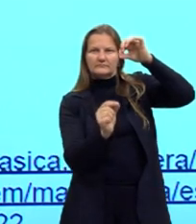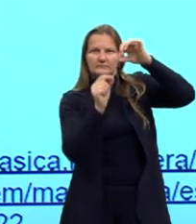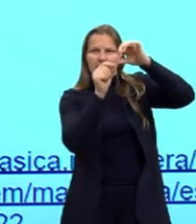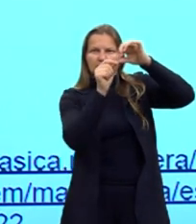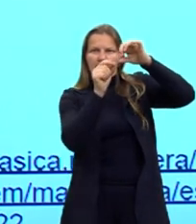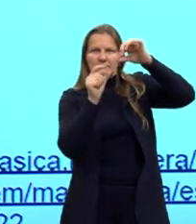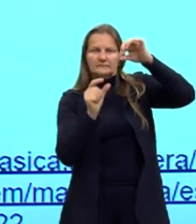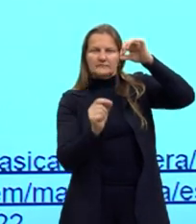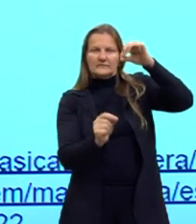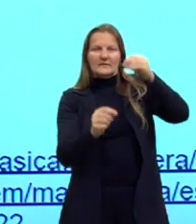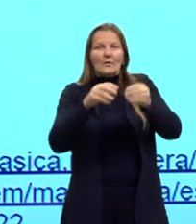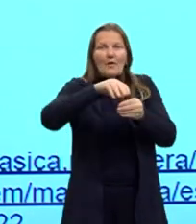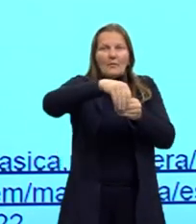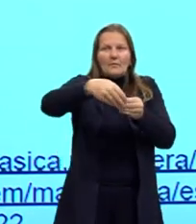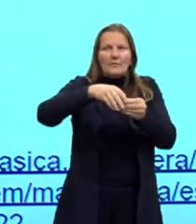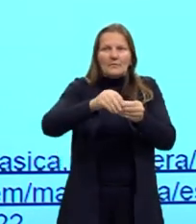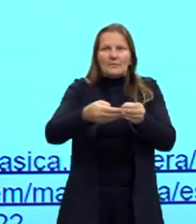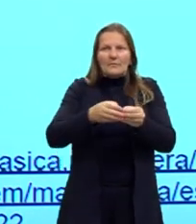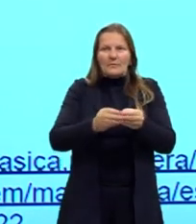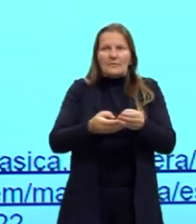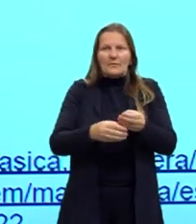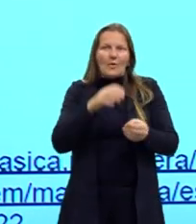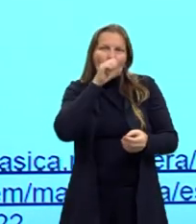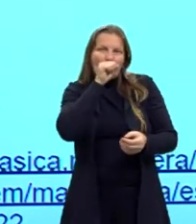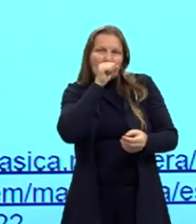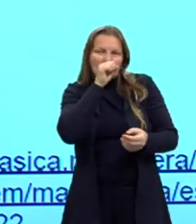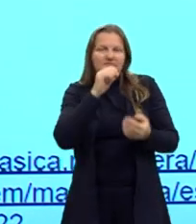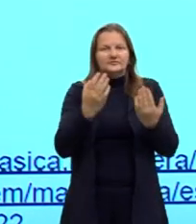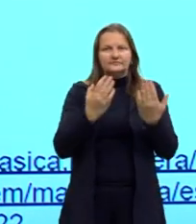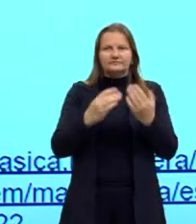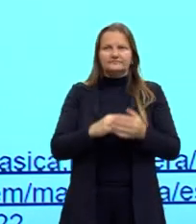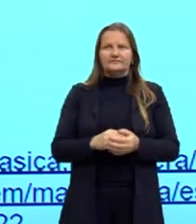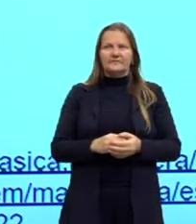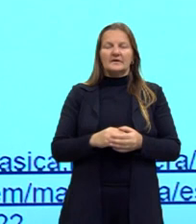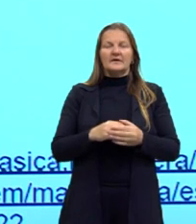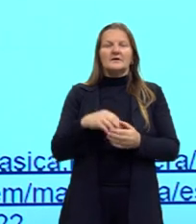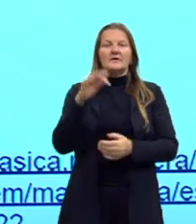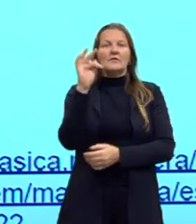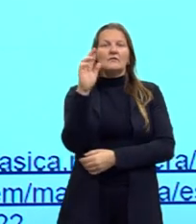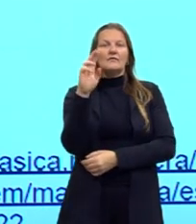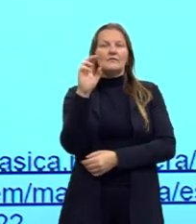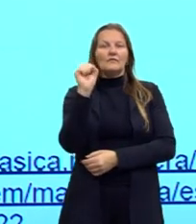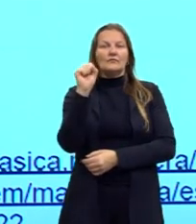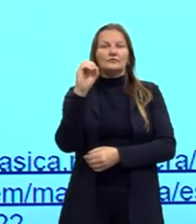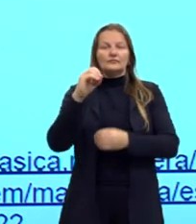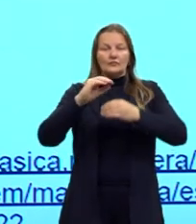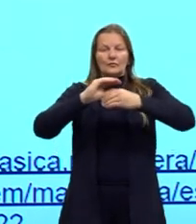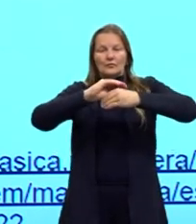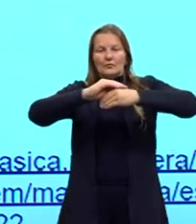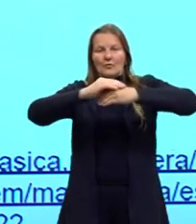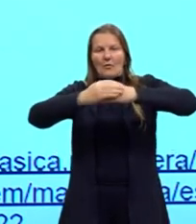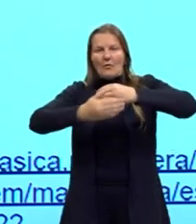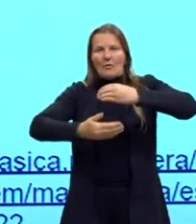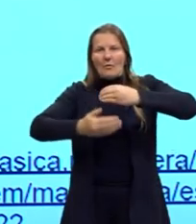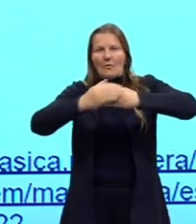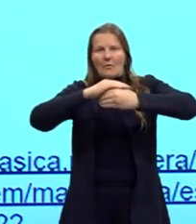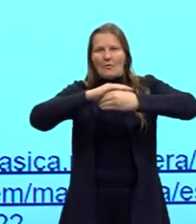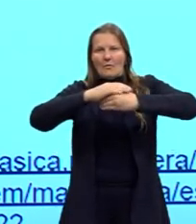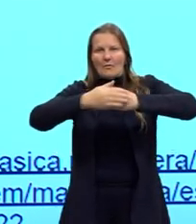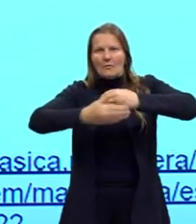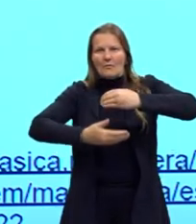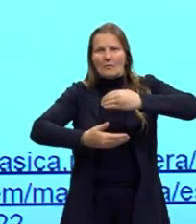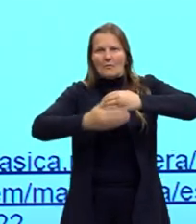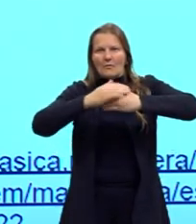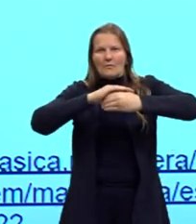gominho da nossa bergamota e o fuso seria a parte da casca, né? Então o fuso esférico é uma